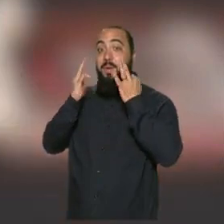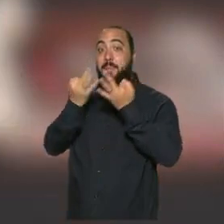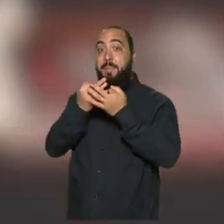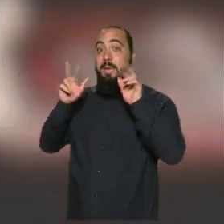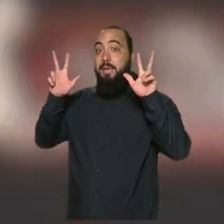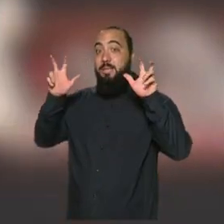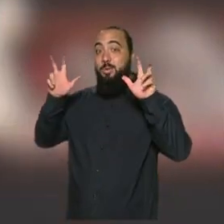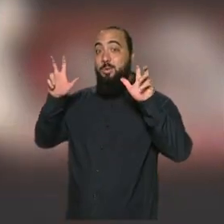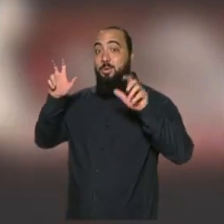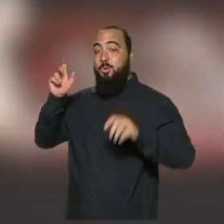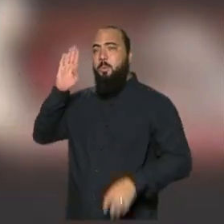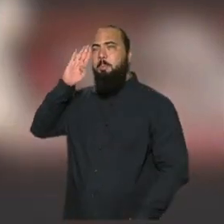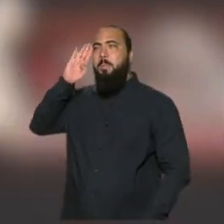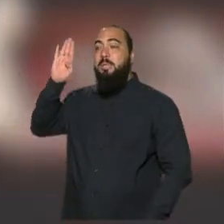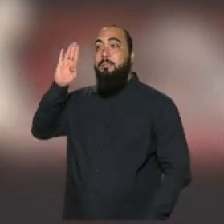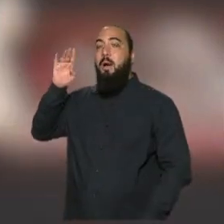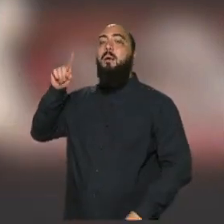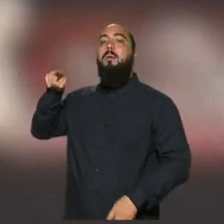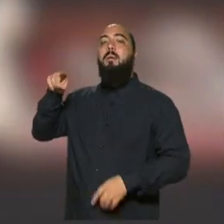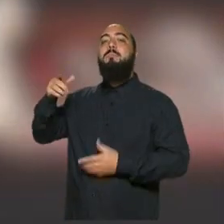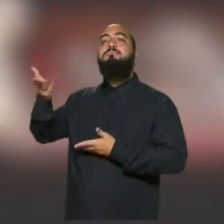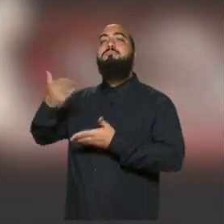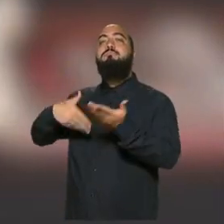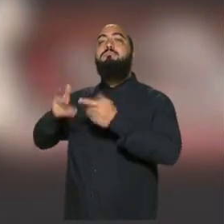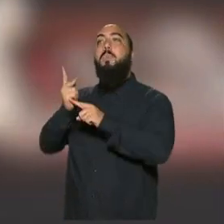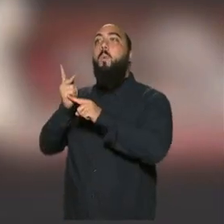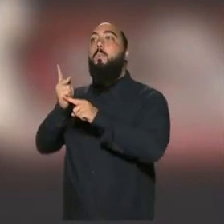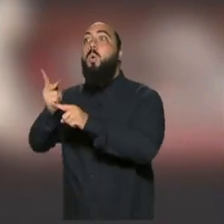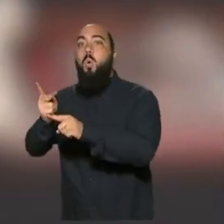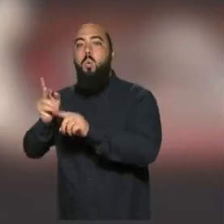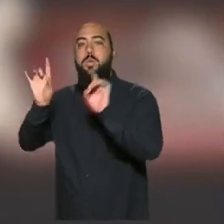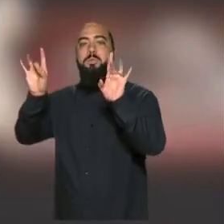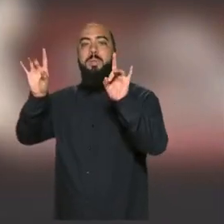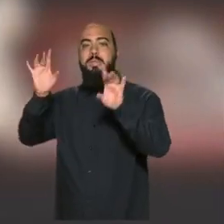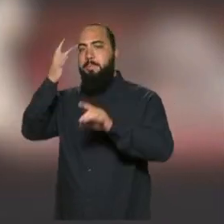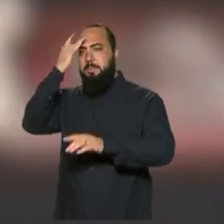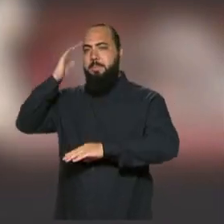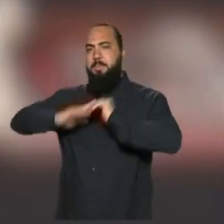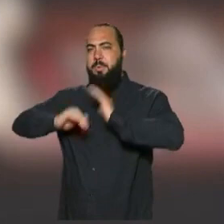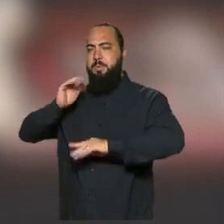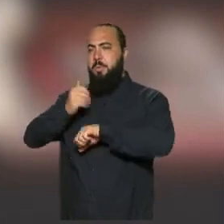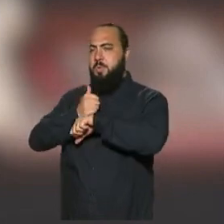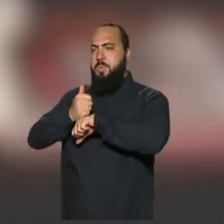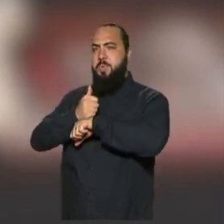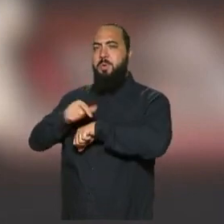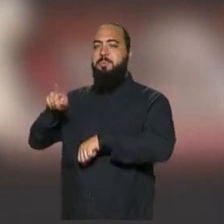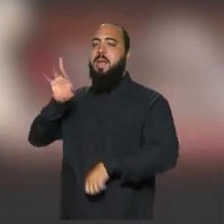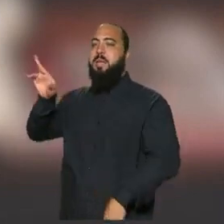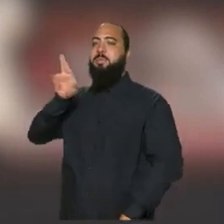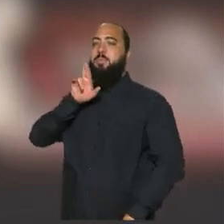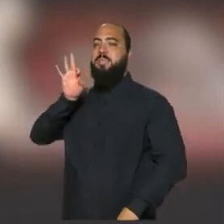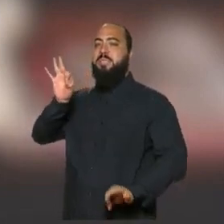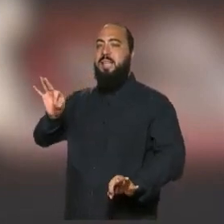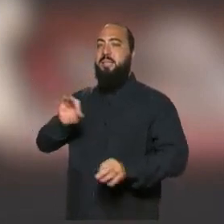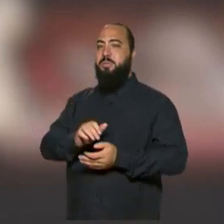do universo recorre sempre a um especialista que tem a resposta na ponta da língua, até mesmo quando a questão